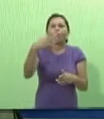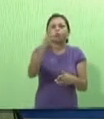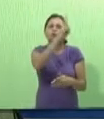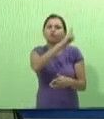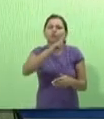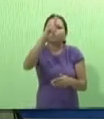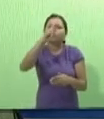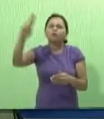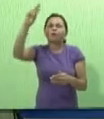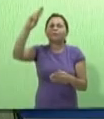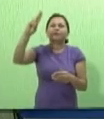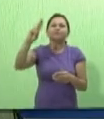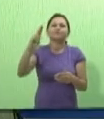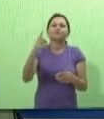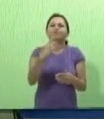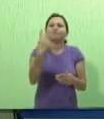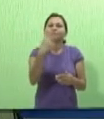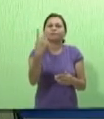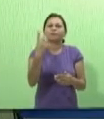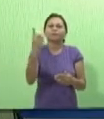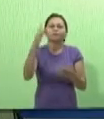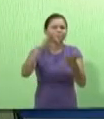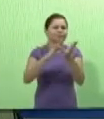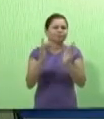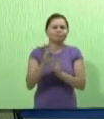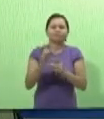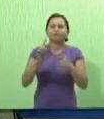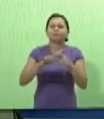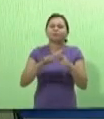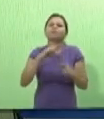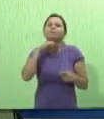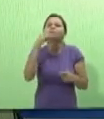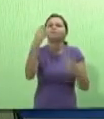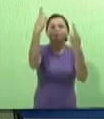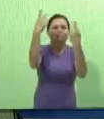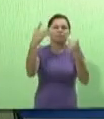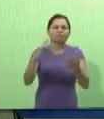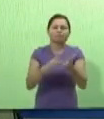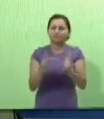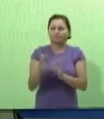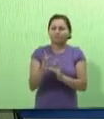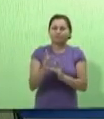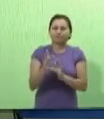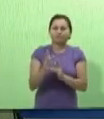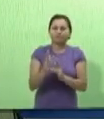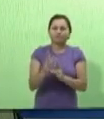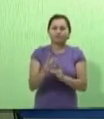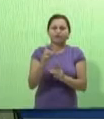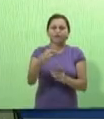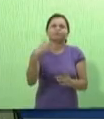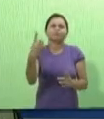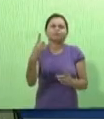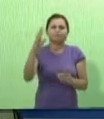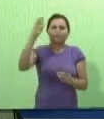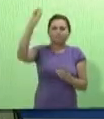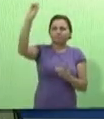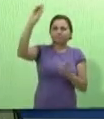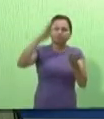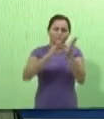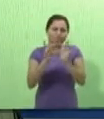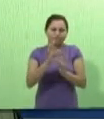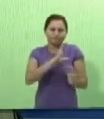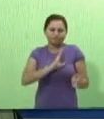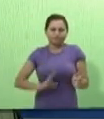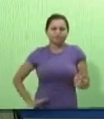nenhum outro nome dado entre os homens. Por que ninguém é igual a Jesus? Por que ninguém, a não